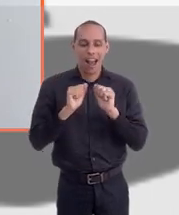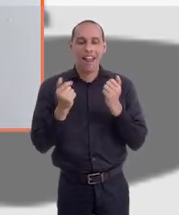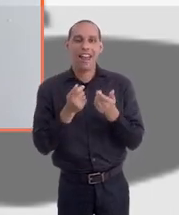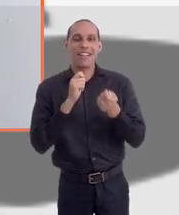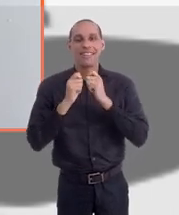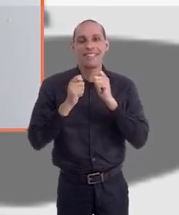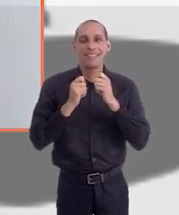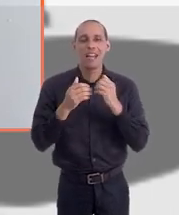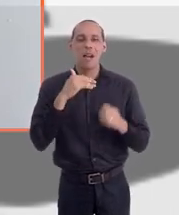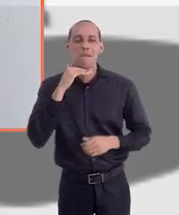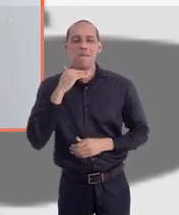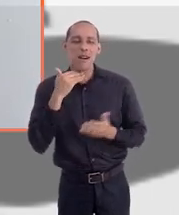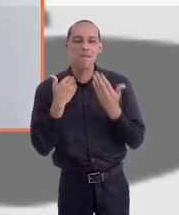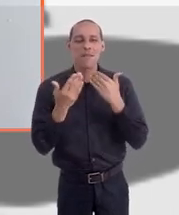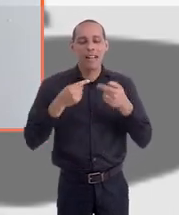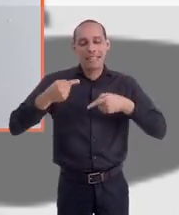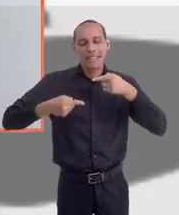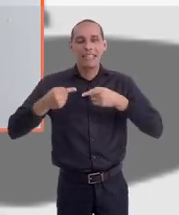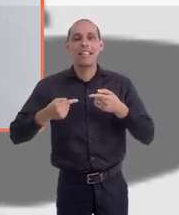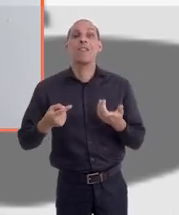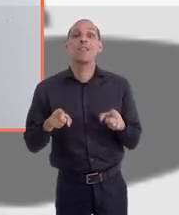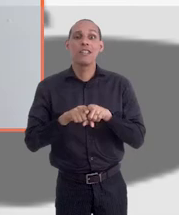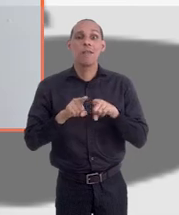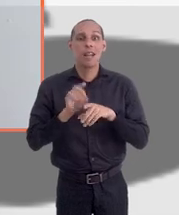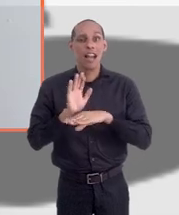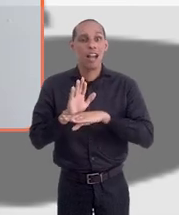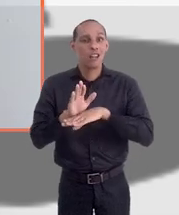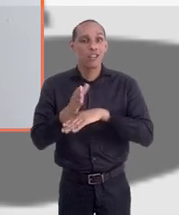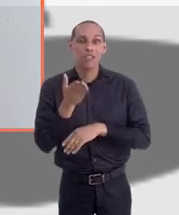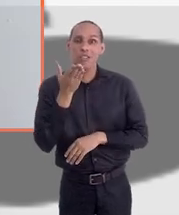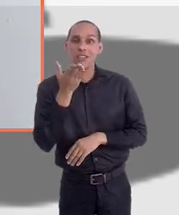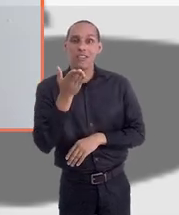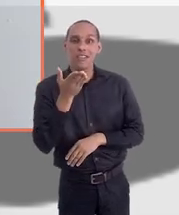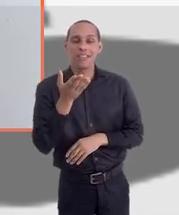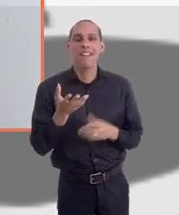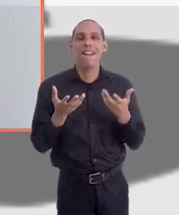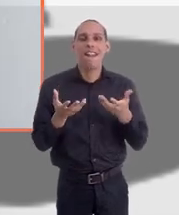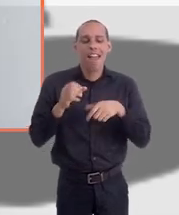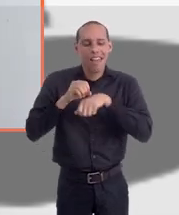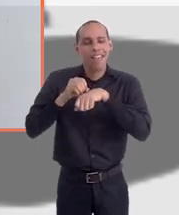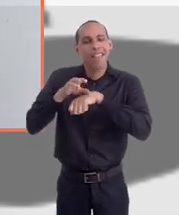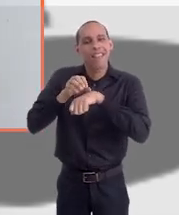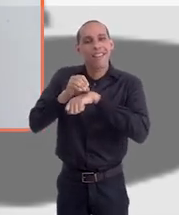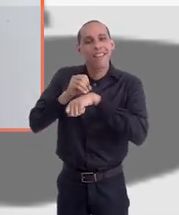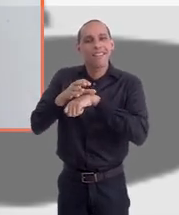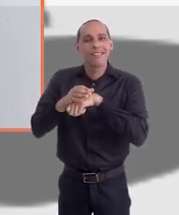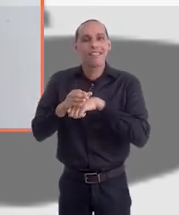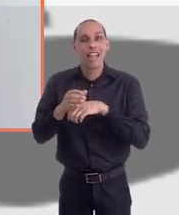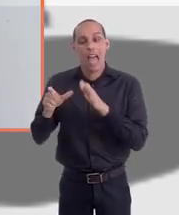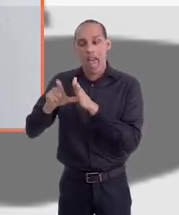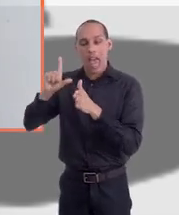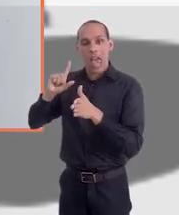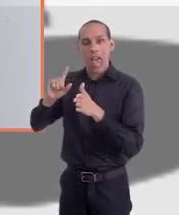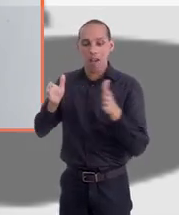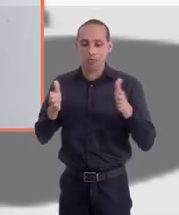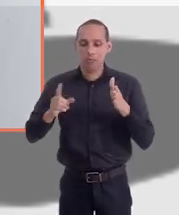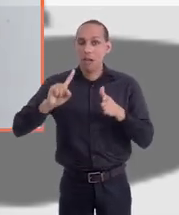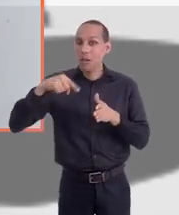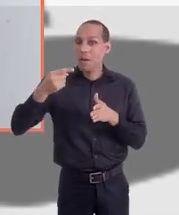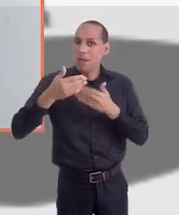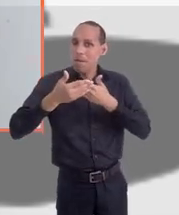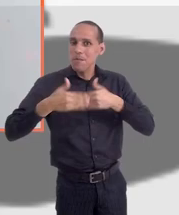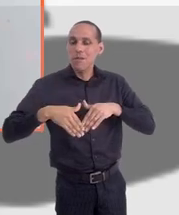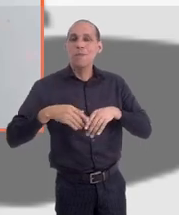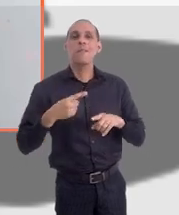um papo sobre todos esses desafios e mais, ajudar você, candidato, com dicas para antes, durante e depois da